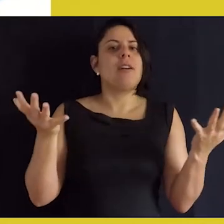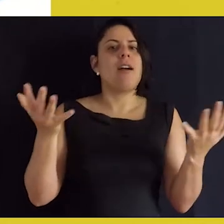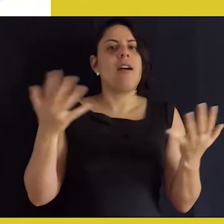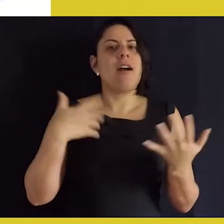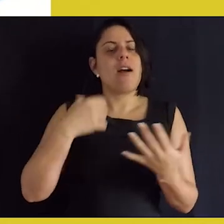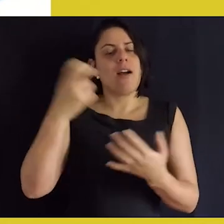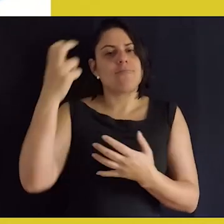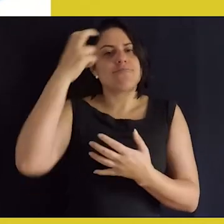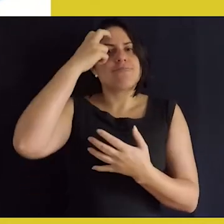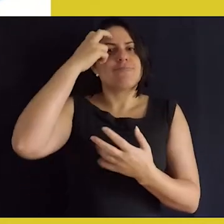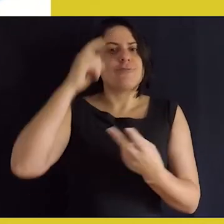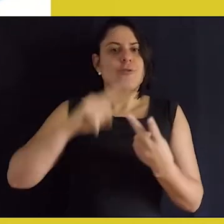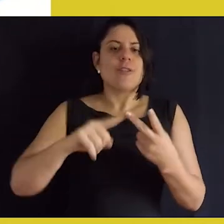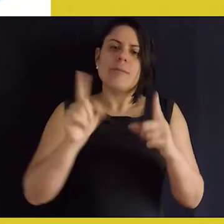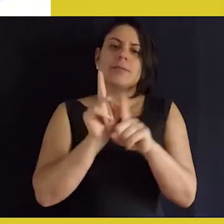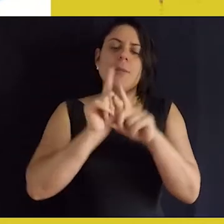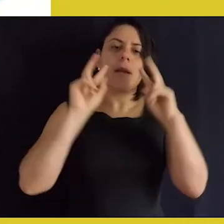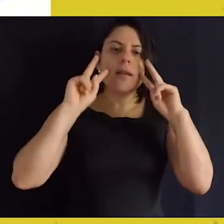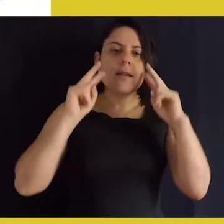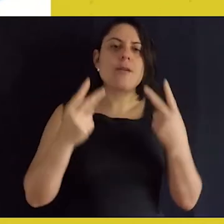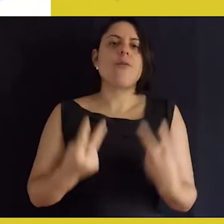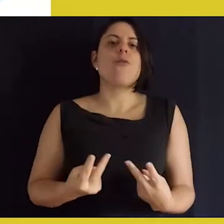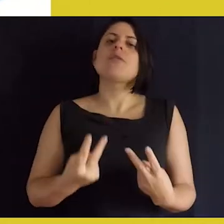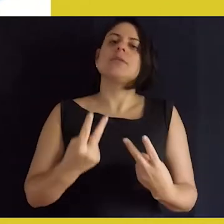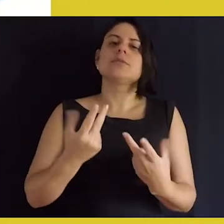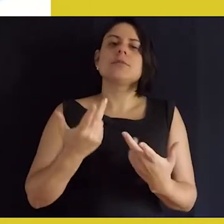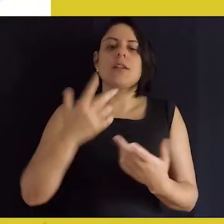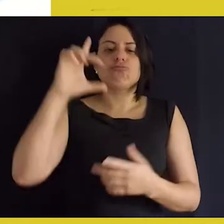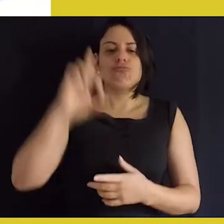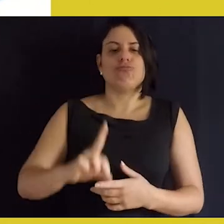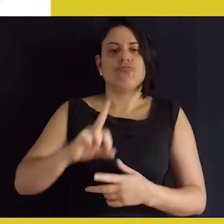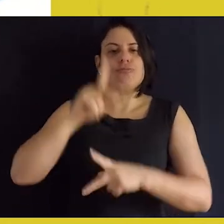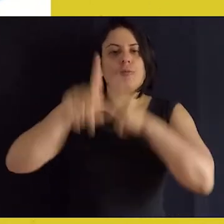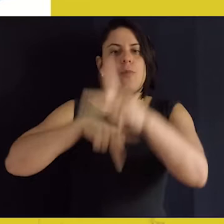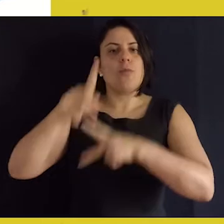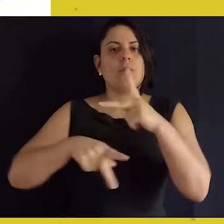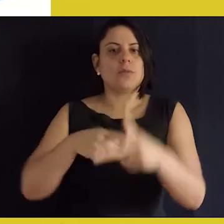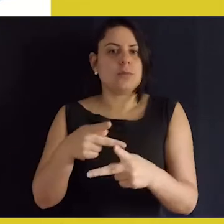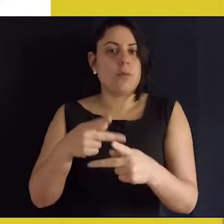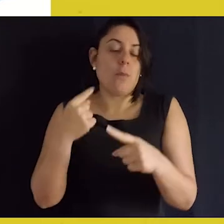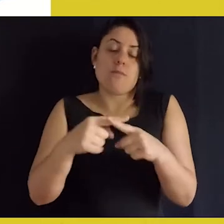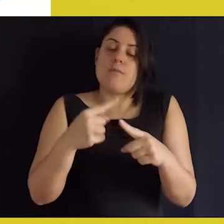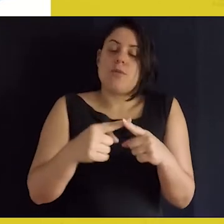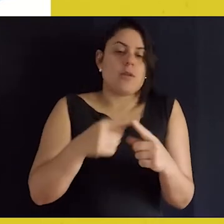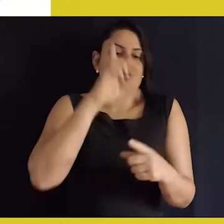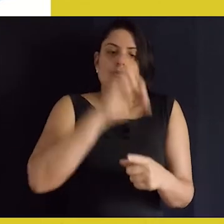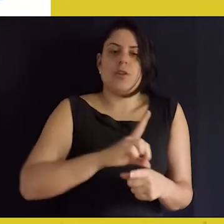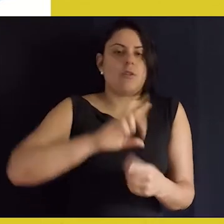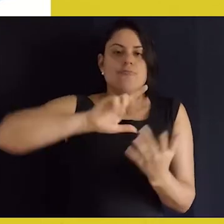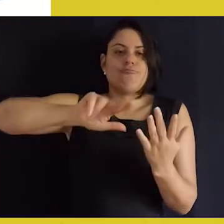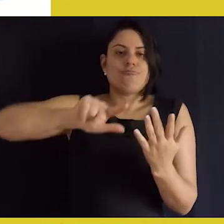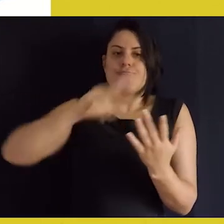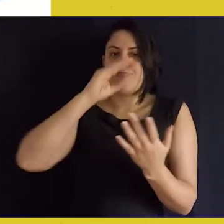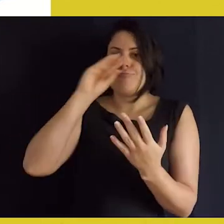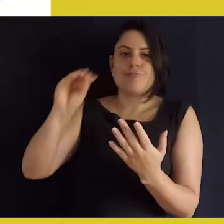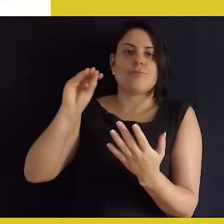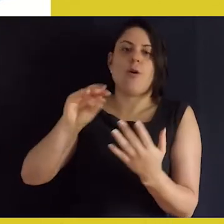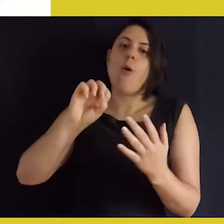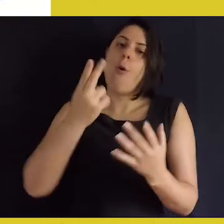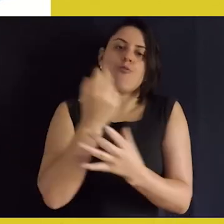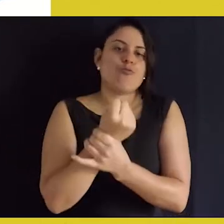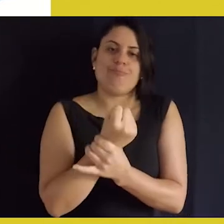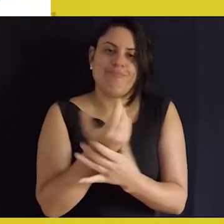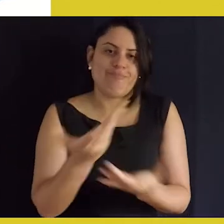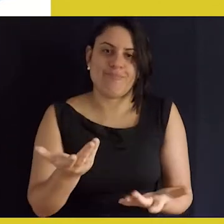de um país, como reconhecer direitos de uma população quando os direitos não estão reconhecidos ou